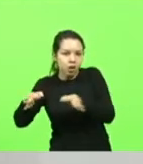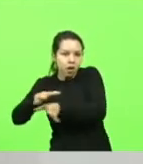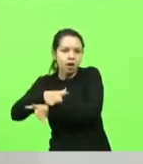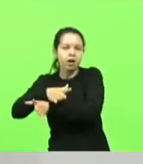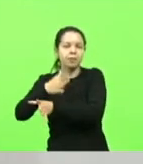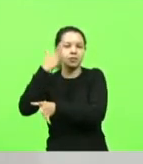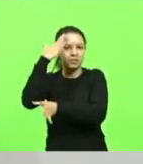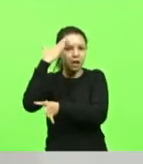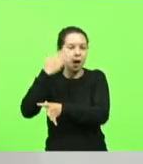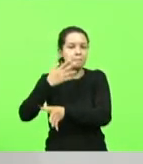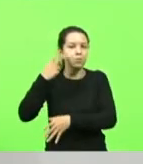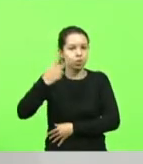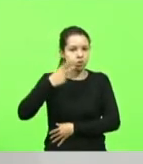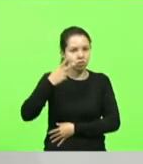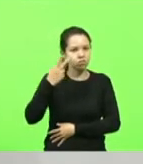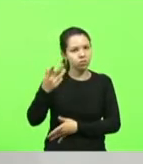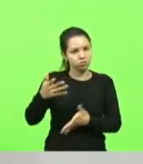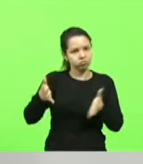politicamente falando.